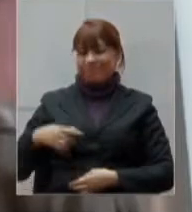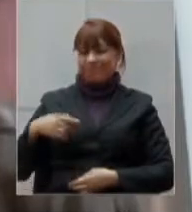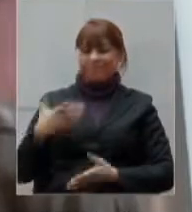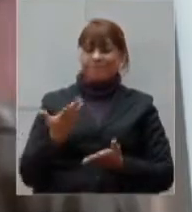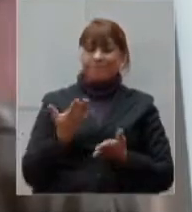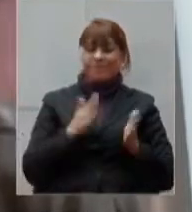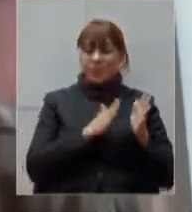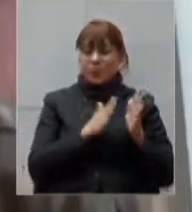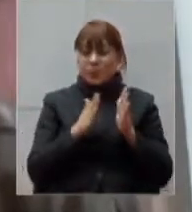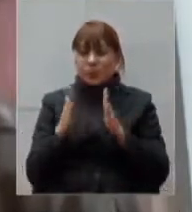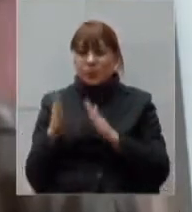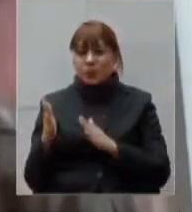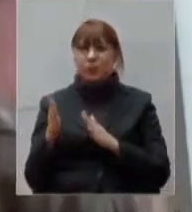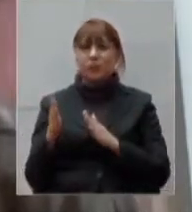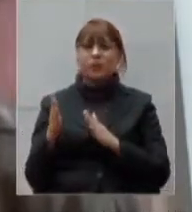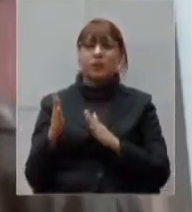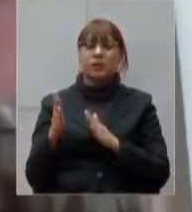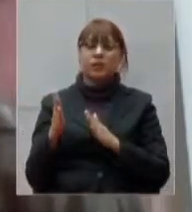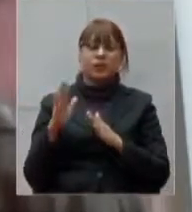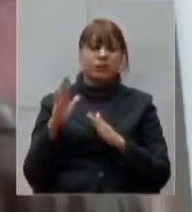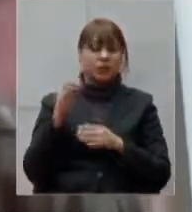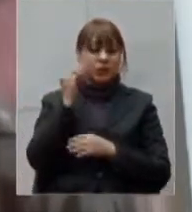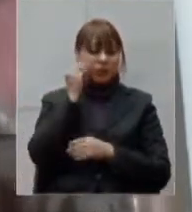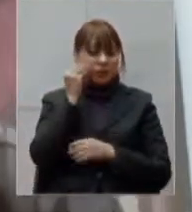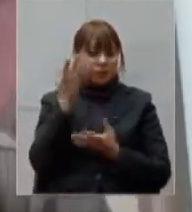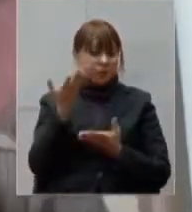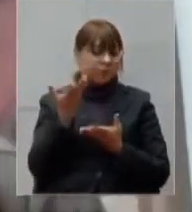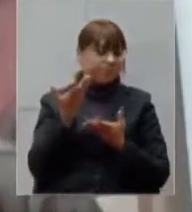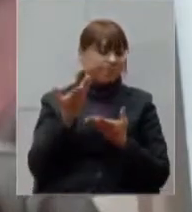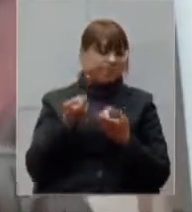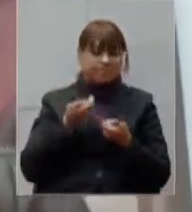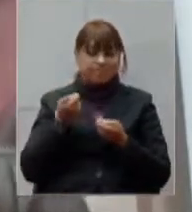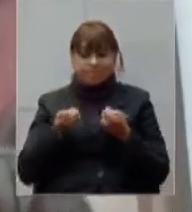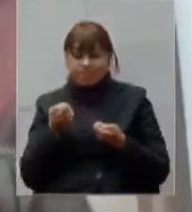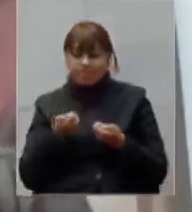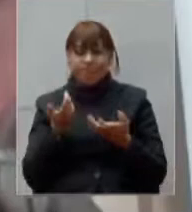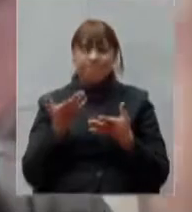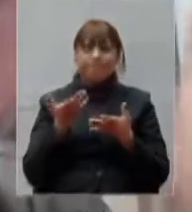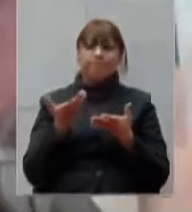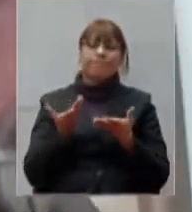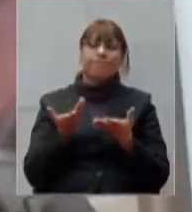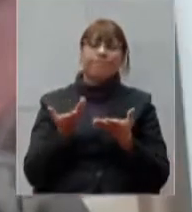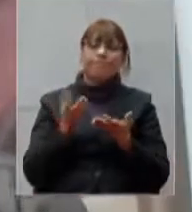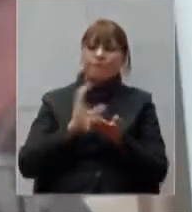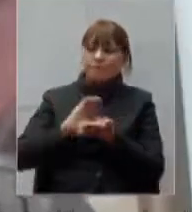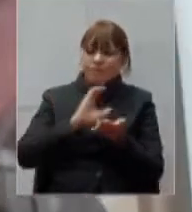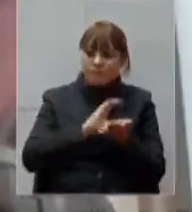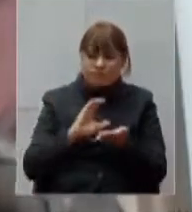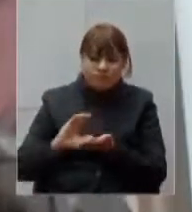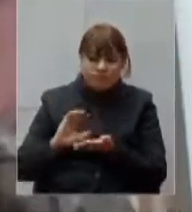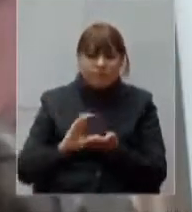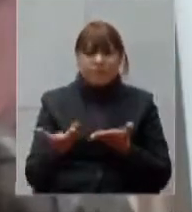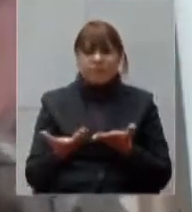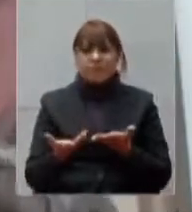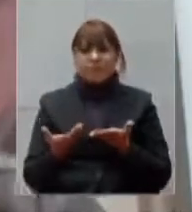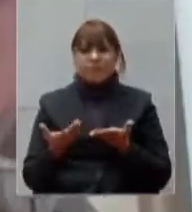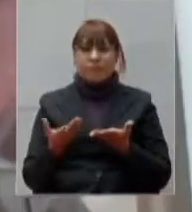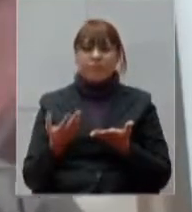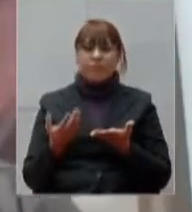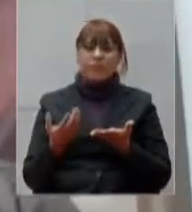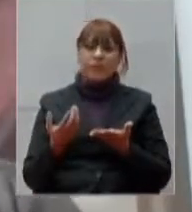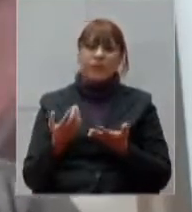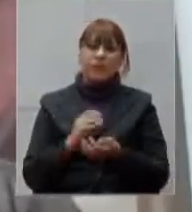processo do aprofundamento da crise econômica, com o não repasse de recursos no passado por parte do governo